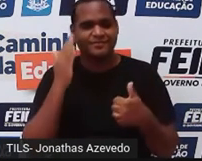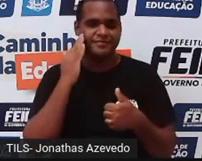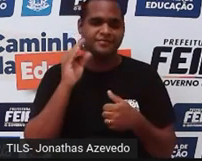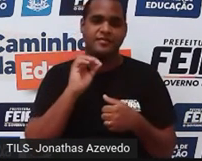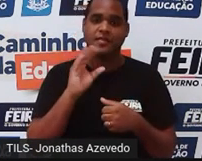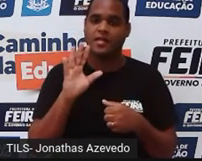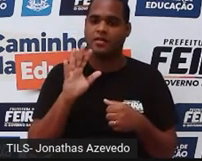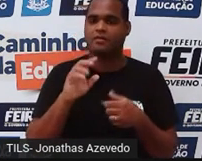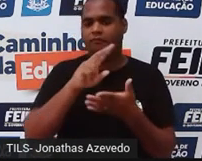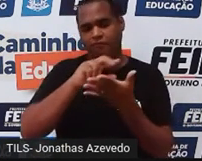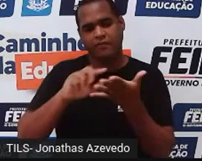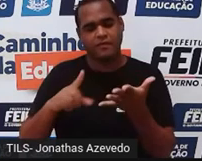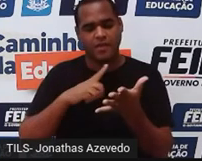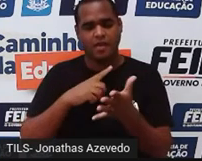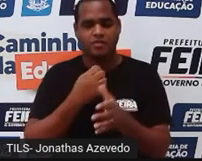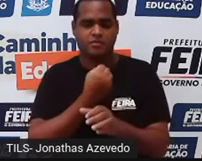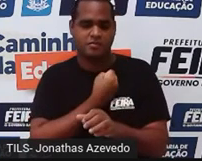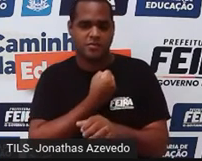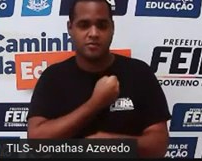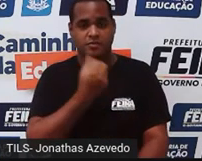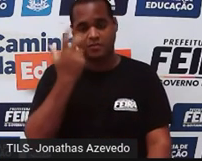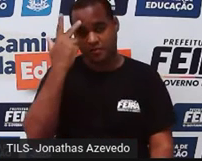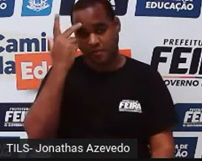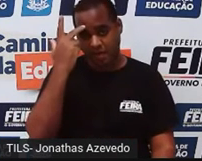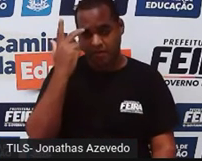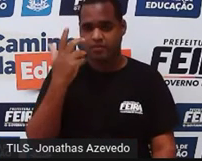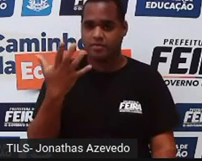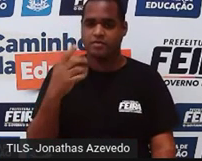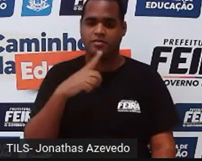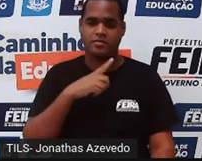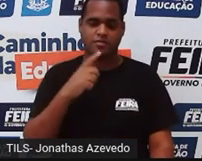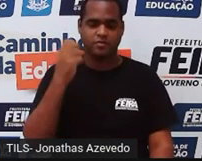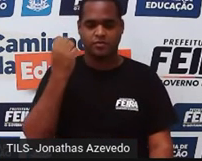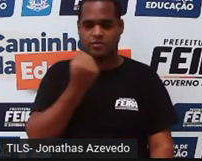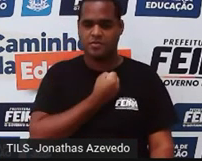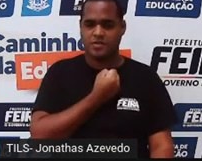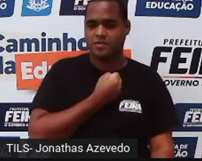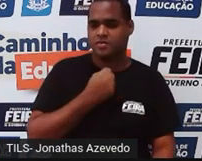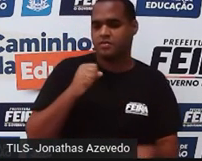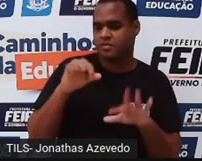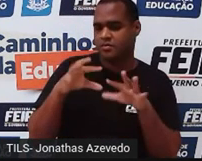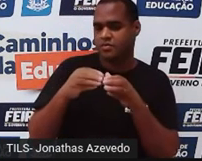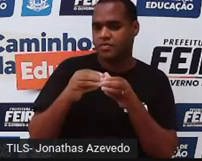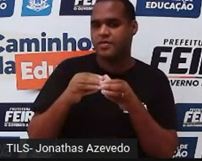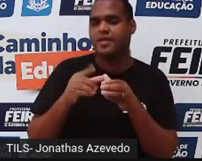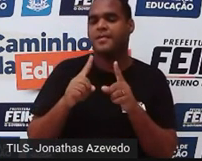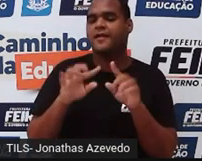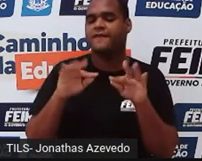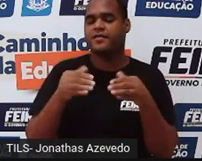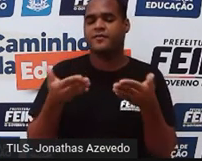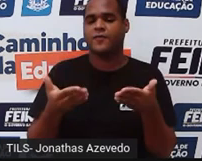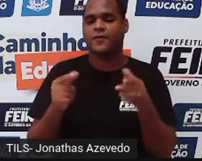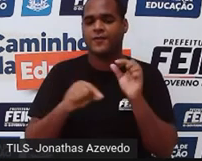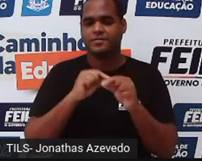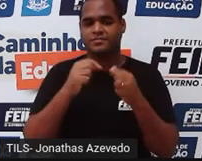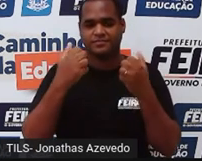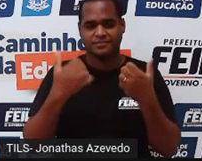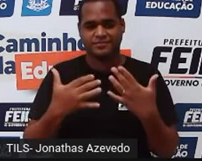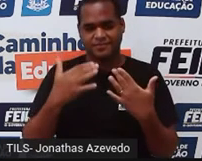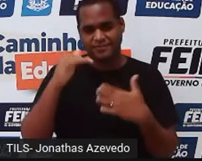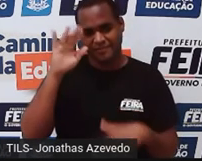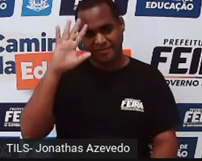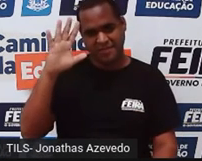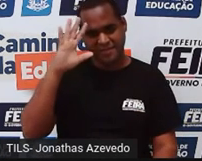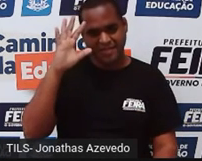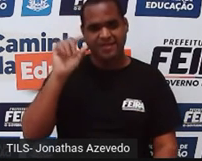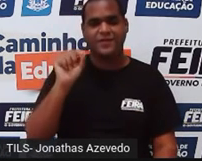Vimos aí. Coisas sobre números naturais. Coisas sobre números inteiros. E, para finalizar, fechar o pensamento